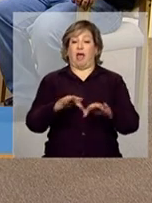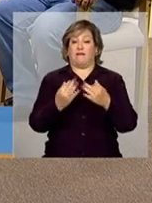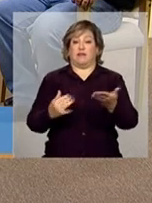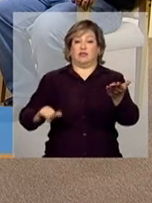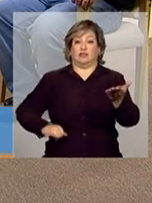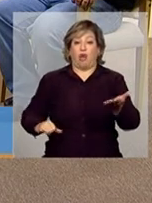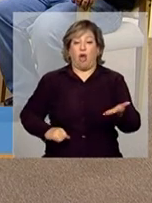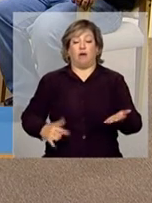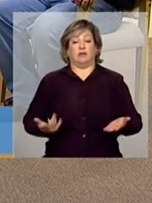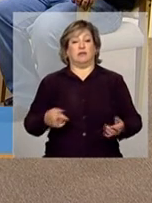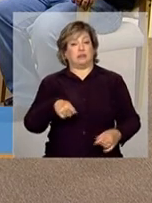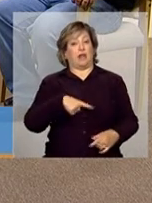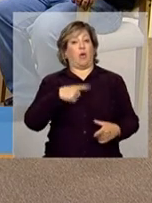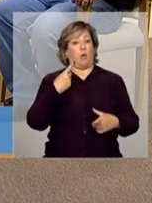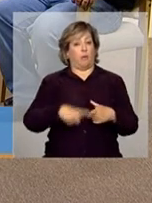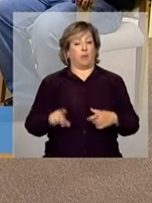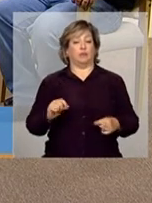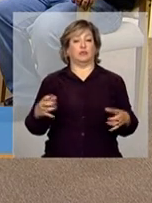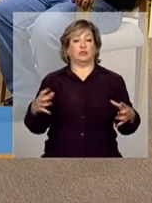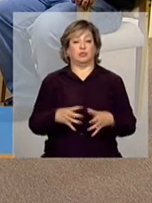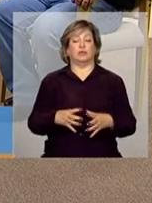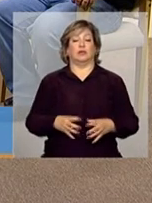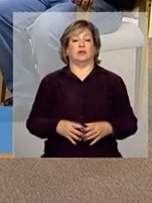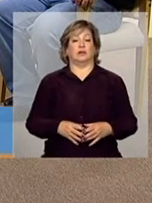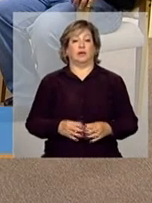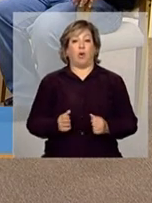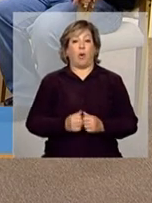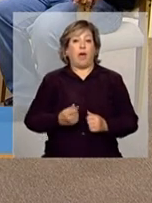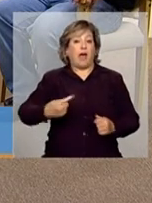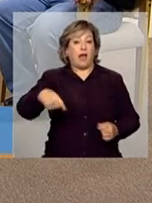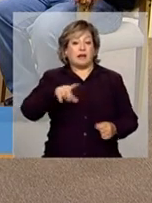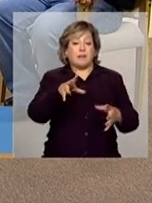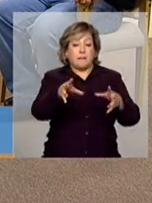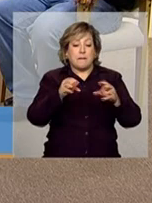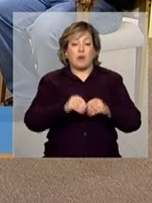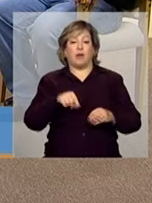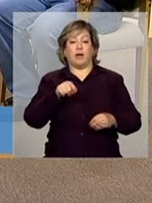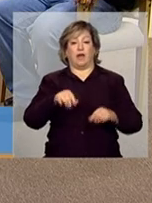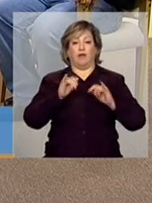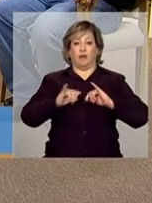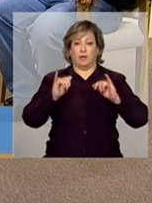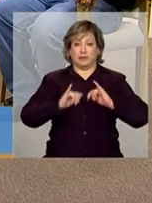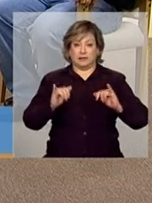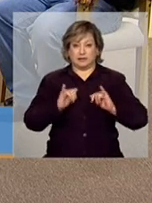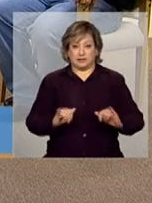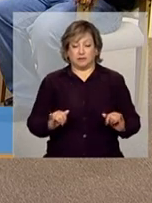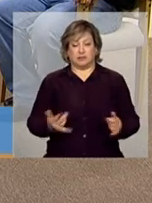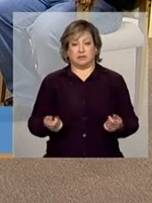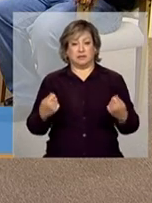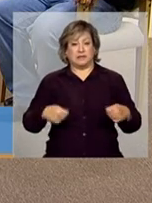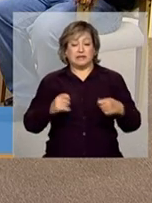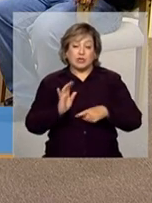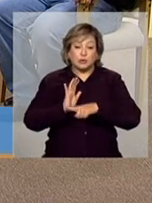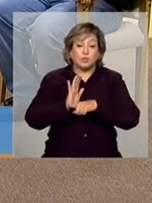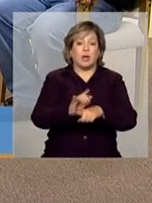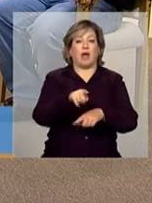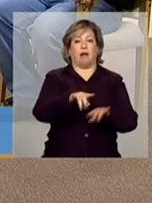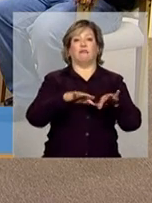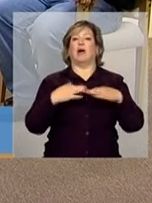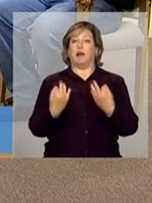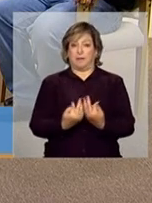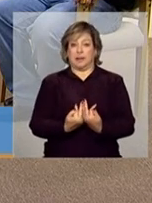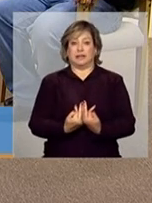social, junto com aqueles que captaram, vão ter que, enfim, dar um apoio à família, porque